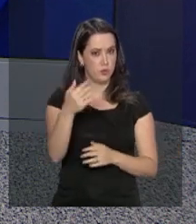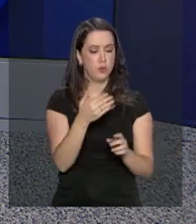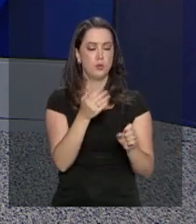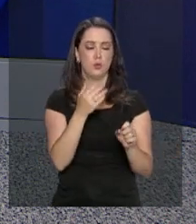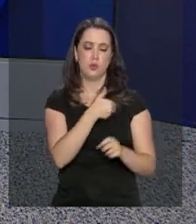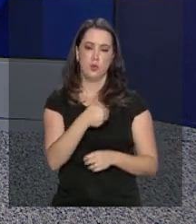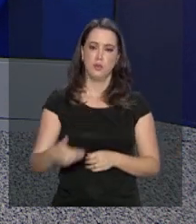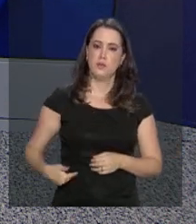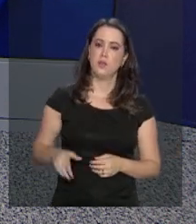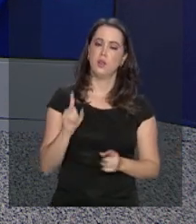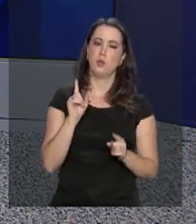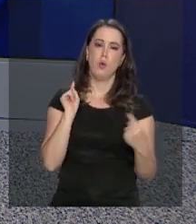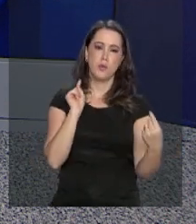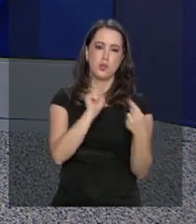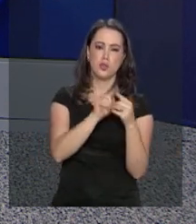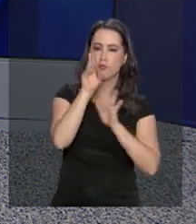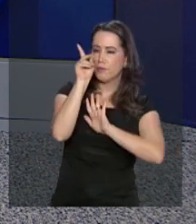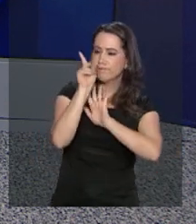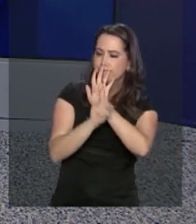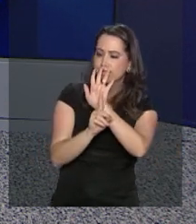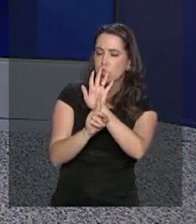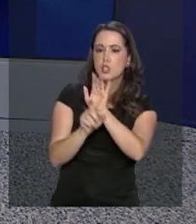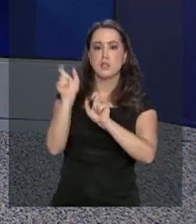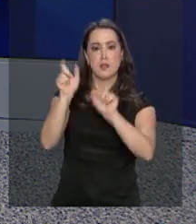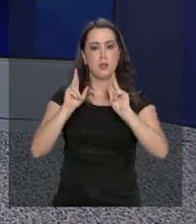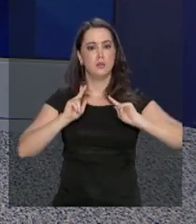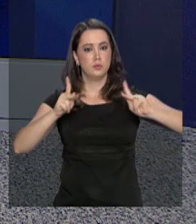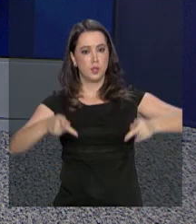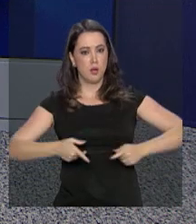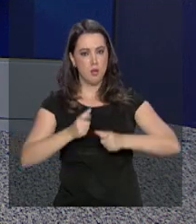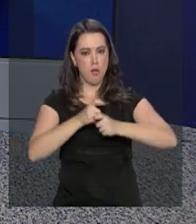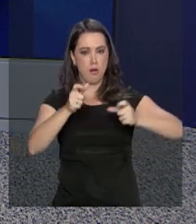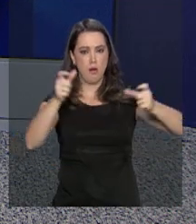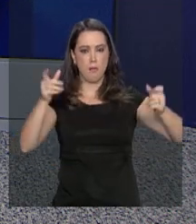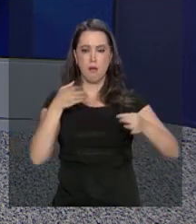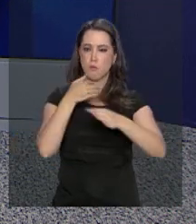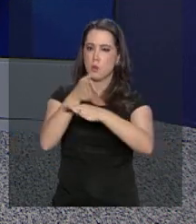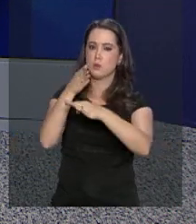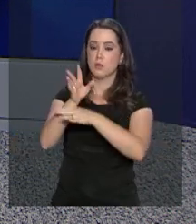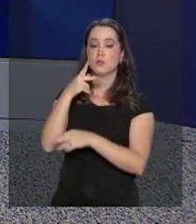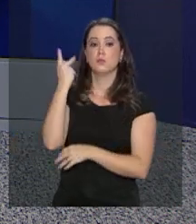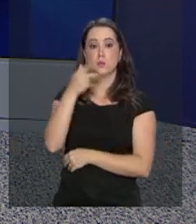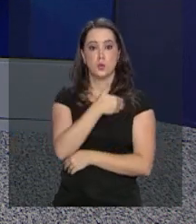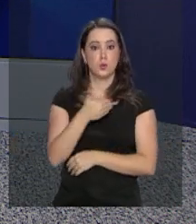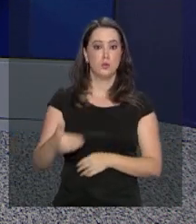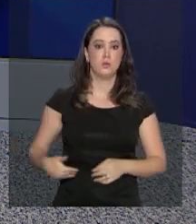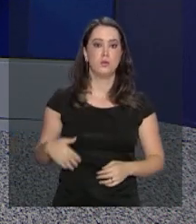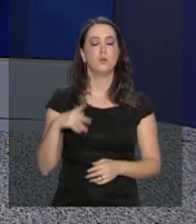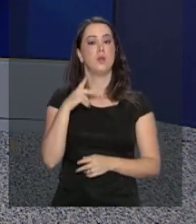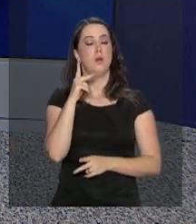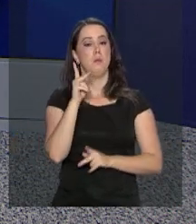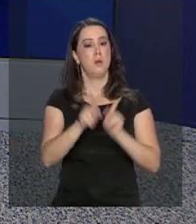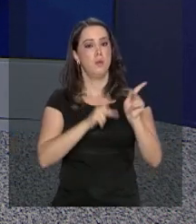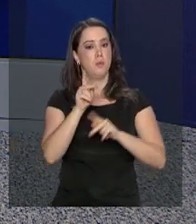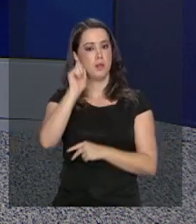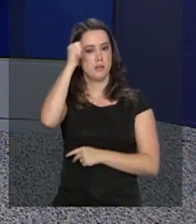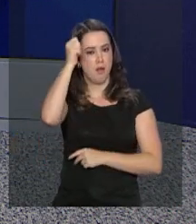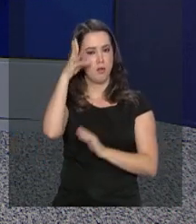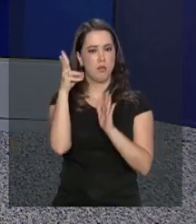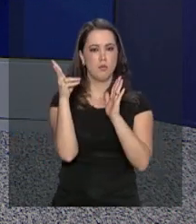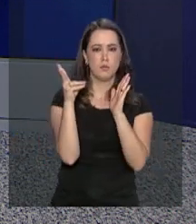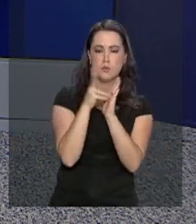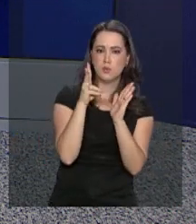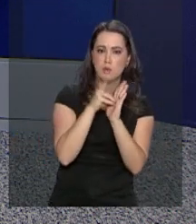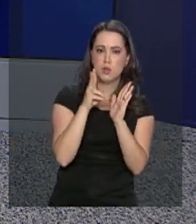como foco a dignidade da pessoa humana e que vai ampliar o acesso às políticas públicas para a população negra,